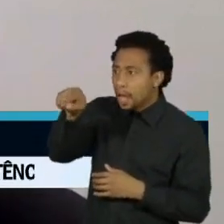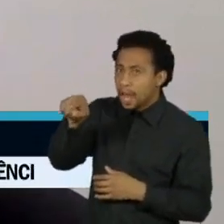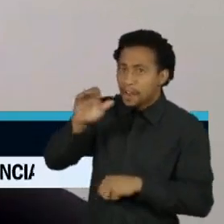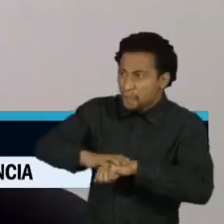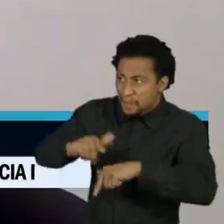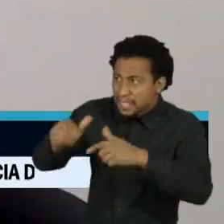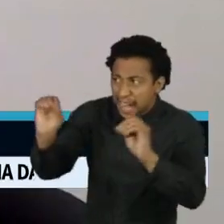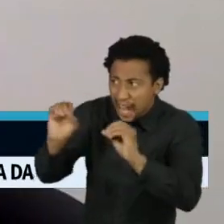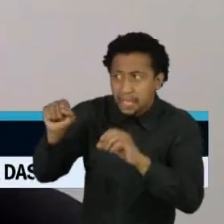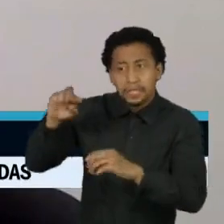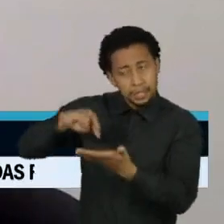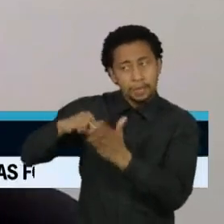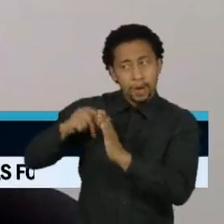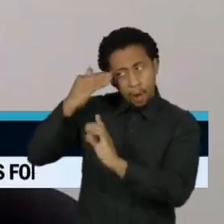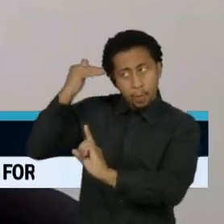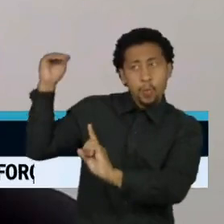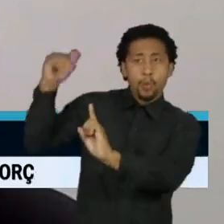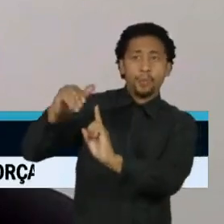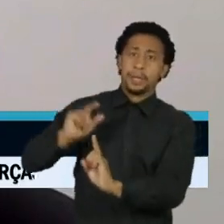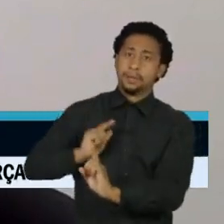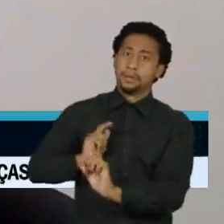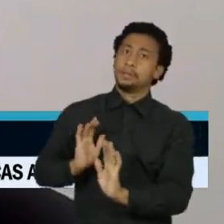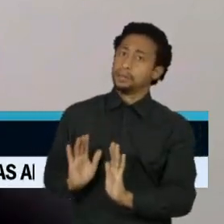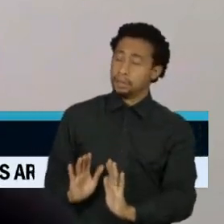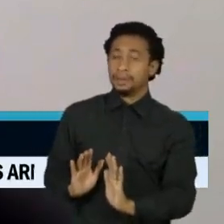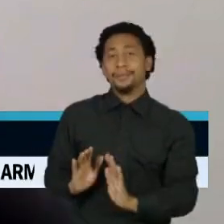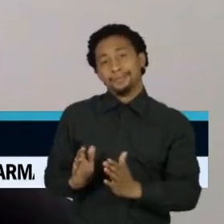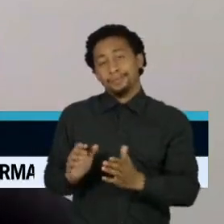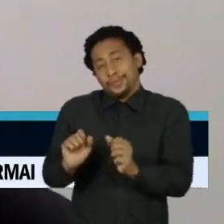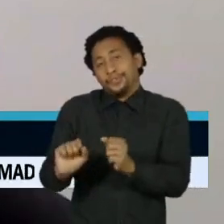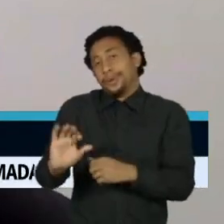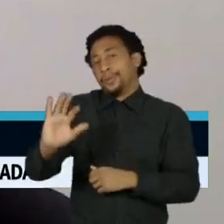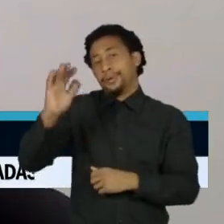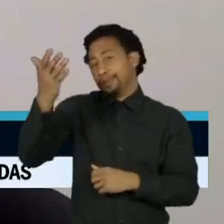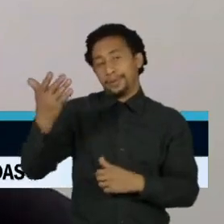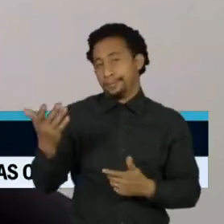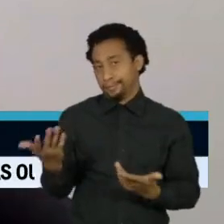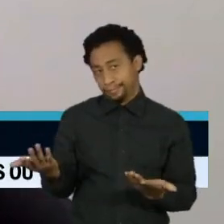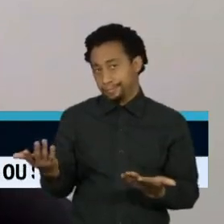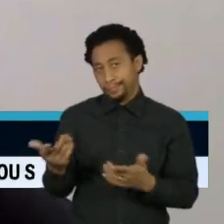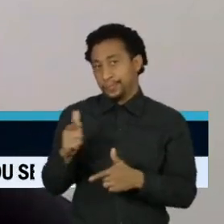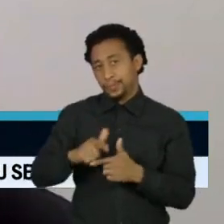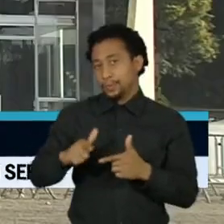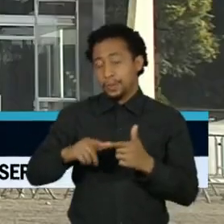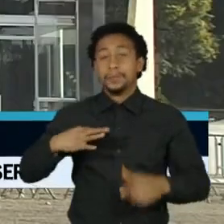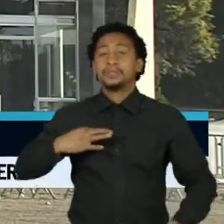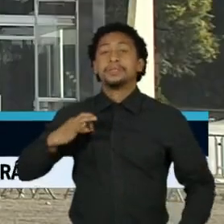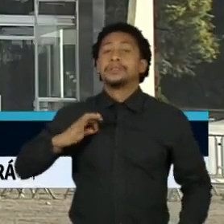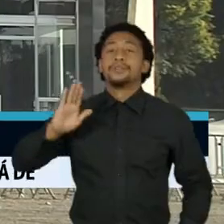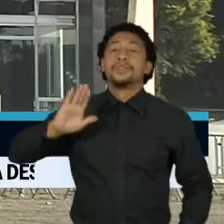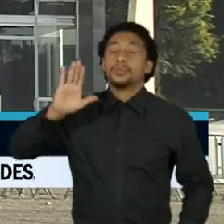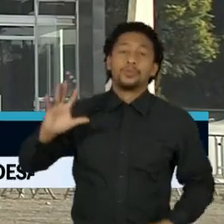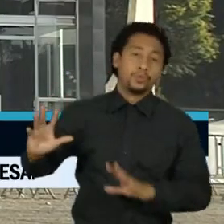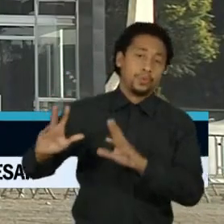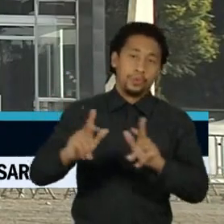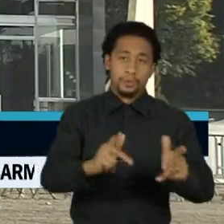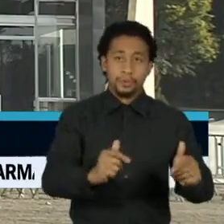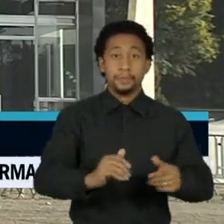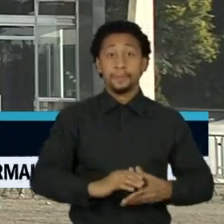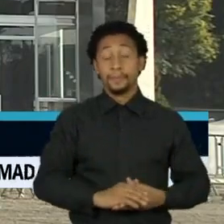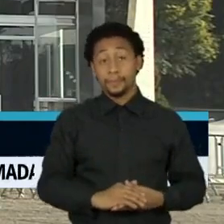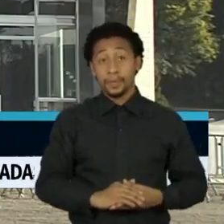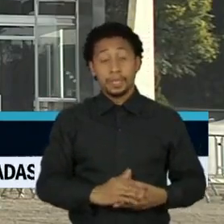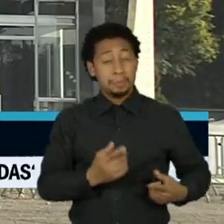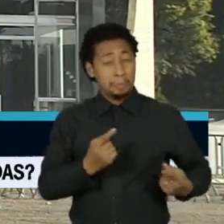significaria o fim da candidatura, a inclinação da candidatura de todos eles. Os ataques contra os